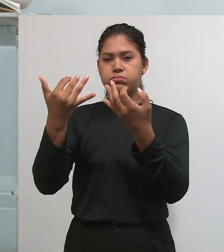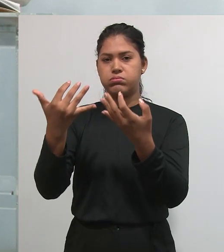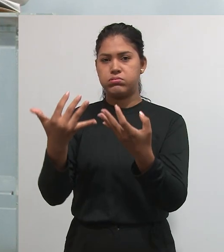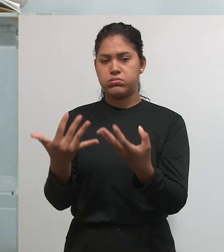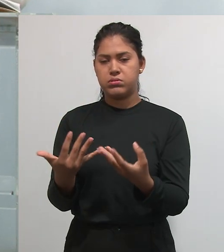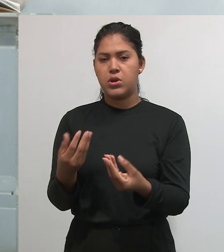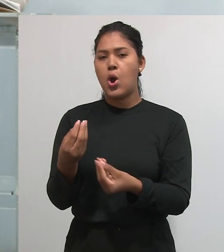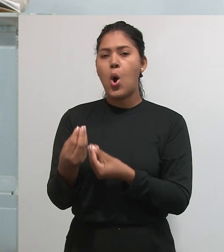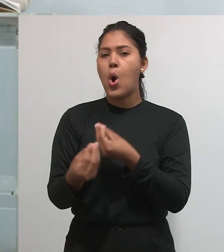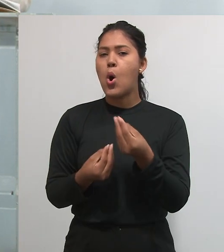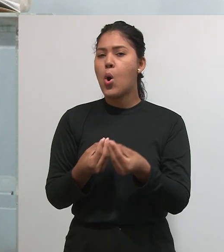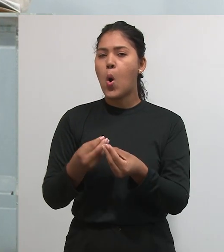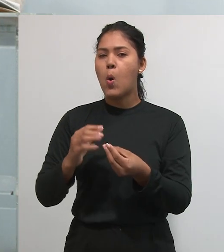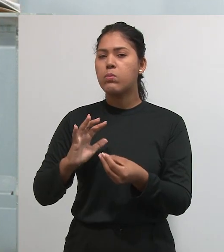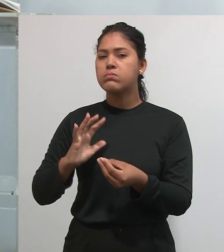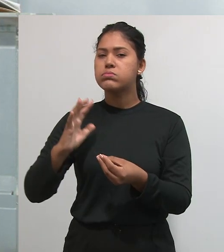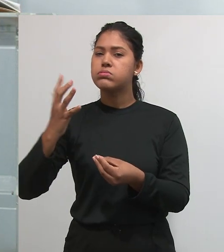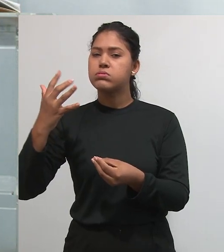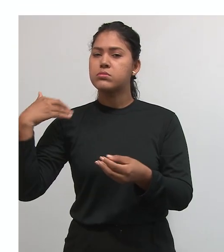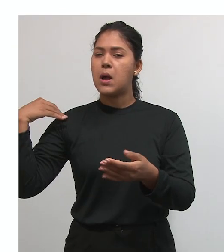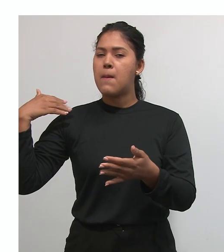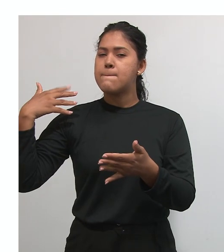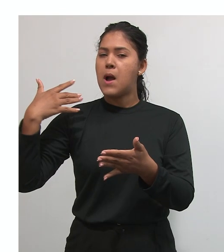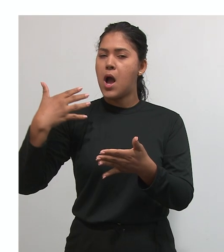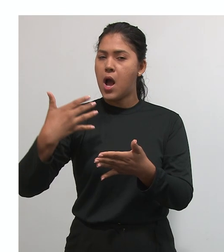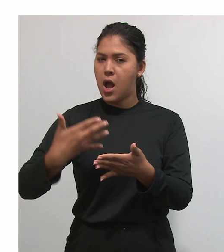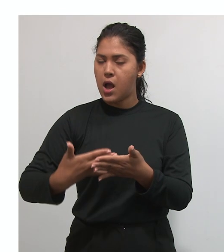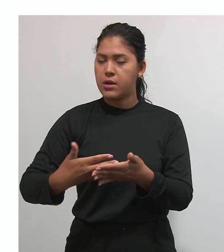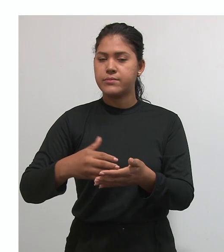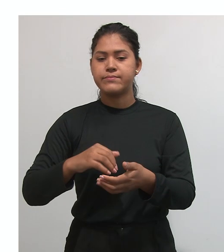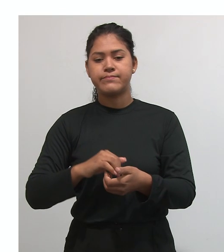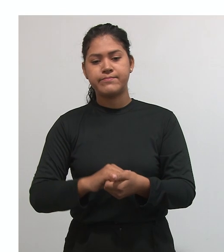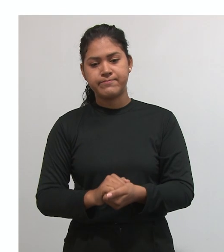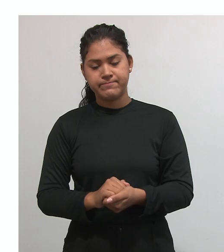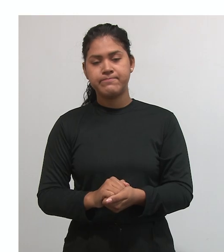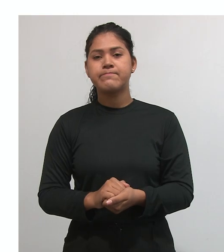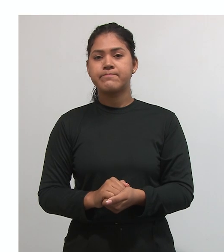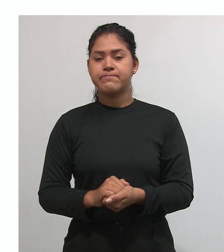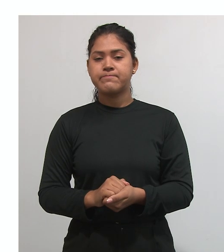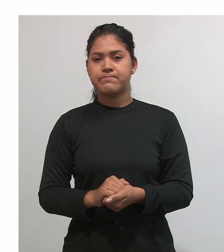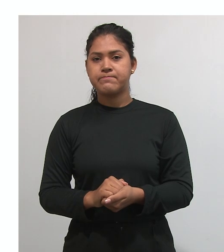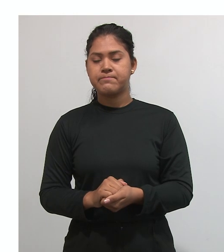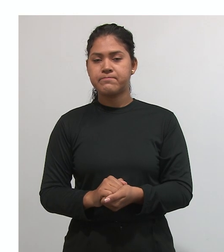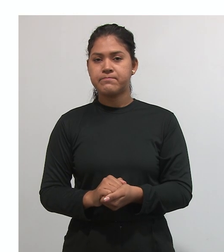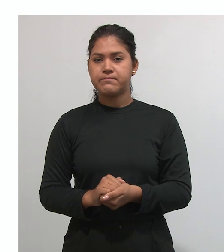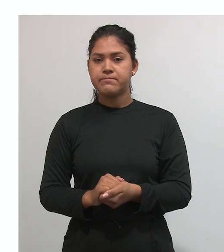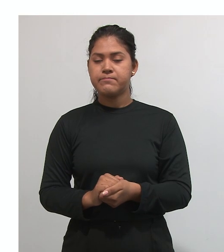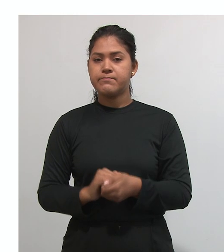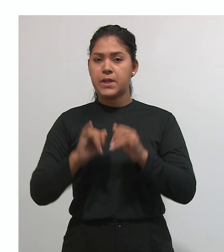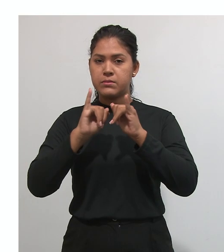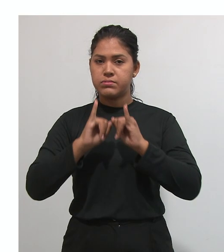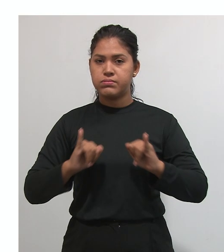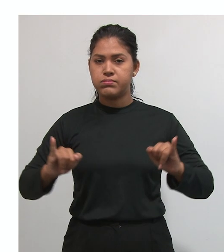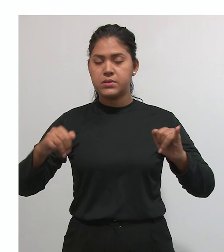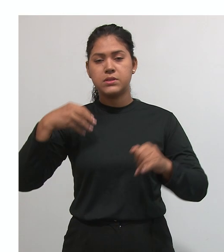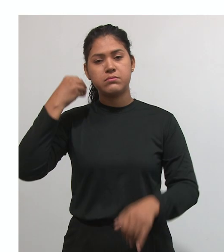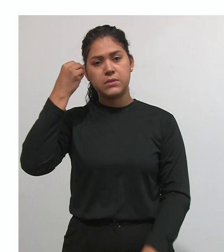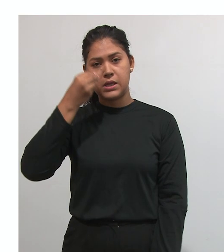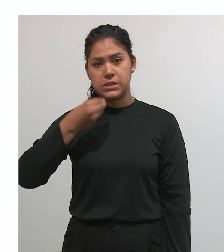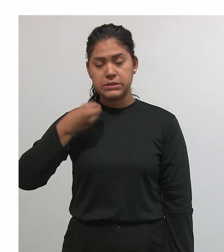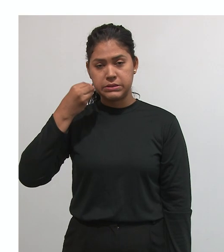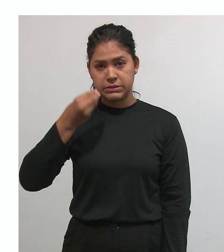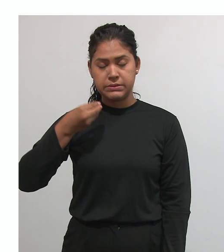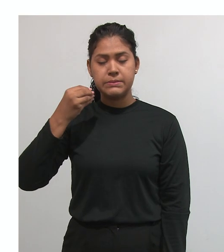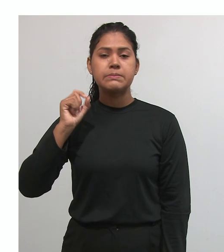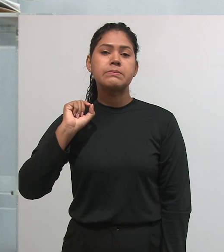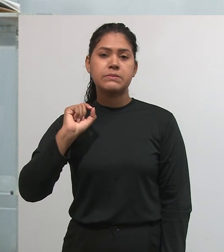construto científico. Depois, nós temos os relatos de experiência. Os relatos de